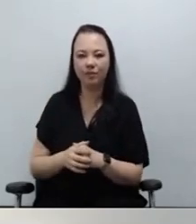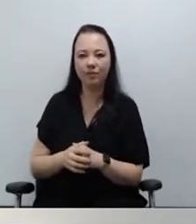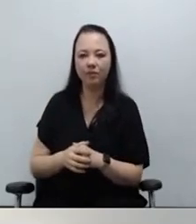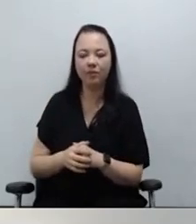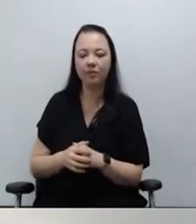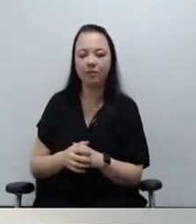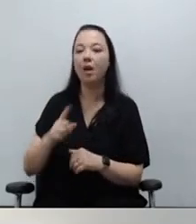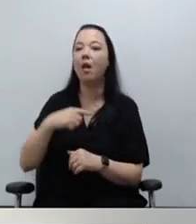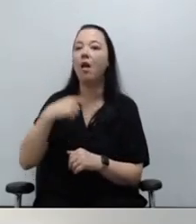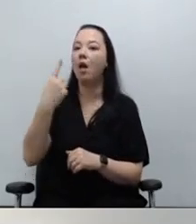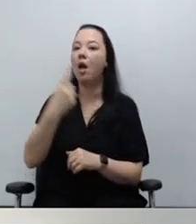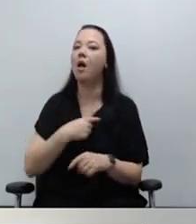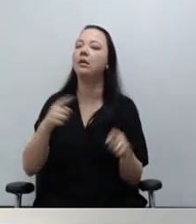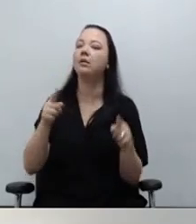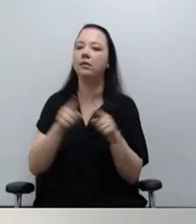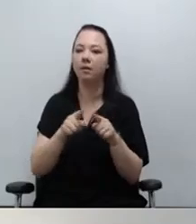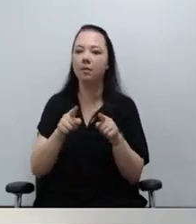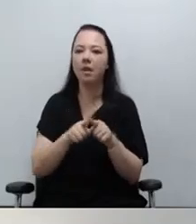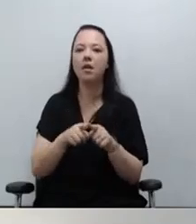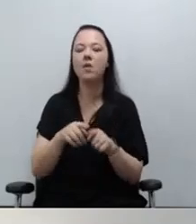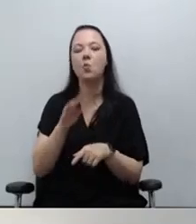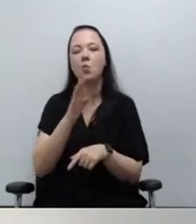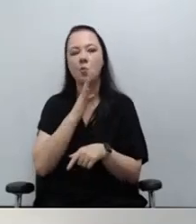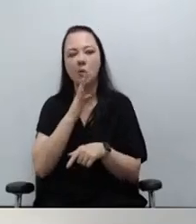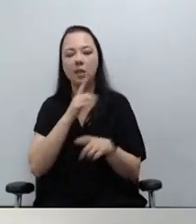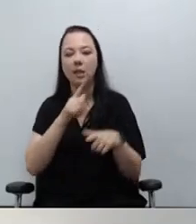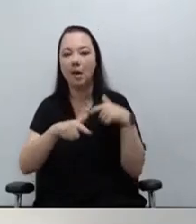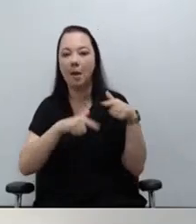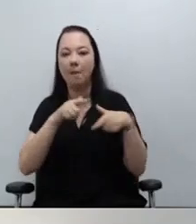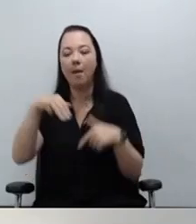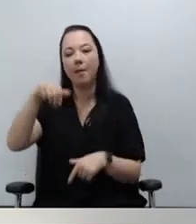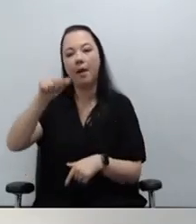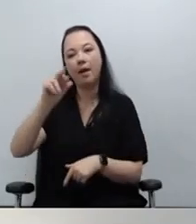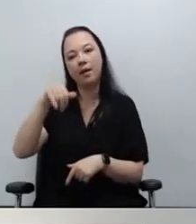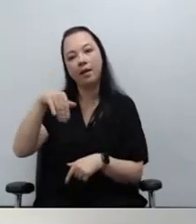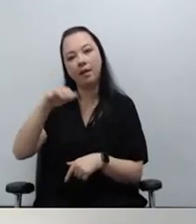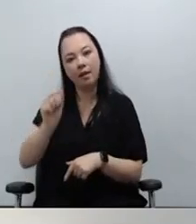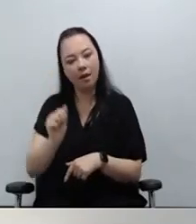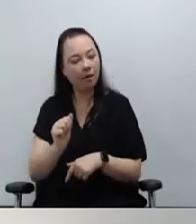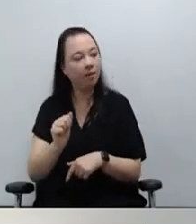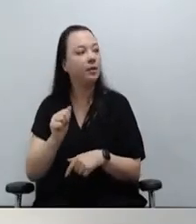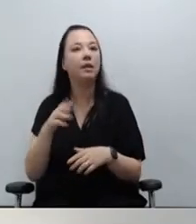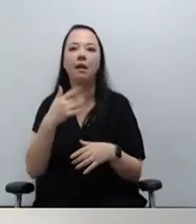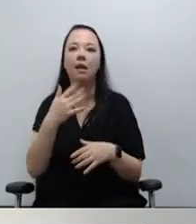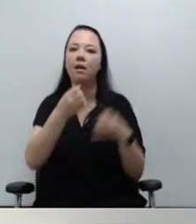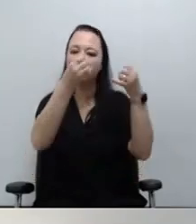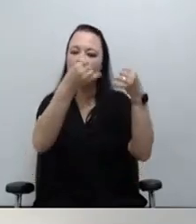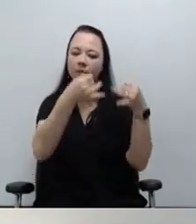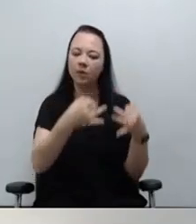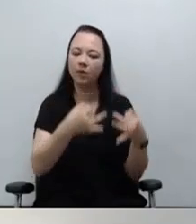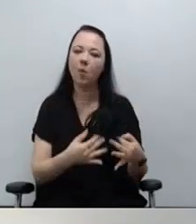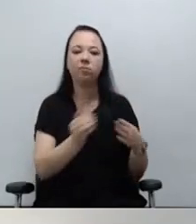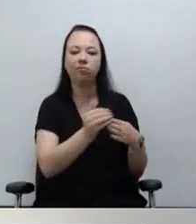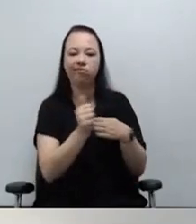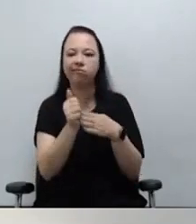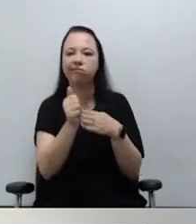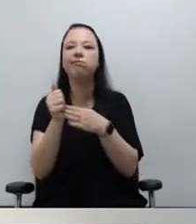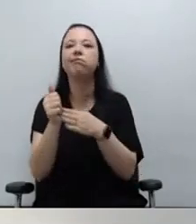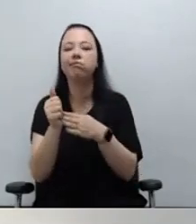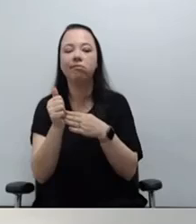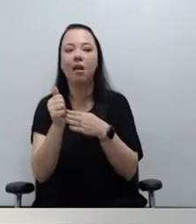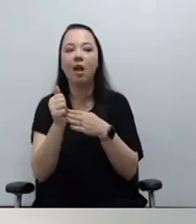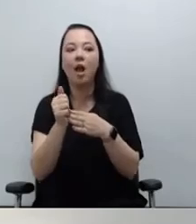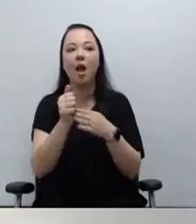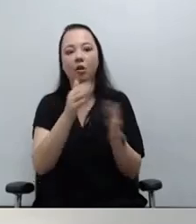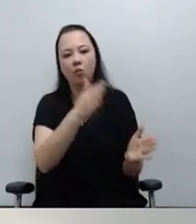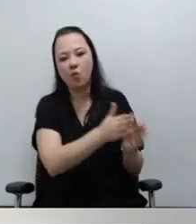Reconhecemos também o trabalho da Oficiala Marina, que desempenhou um importante papel na organização e encaminhamento dos atendimentos no plantão, representando